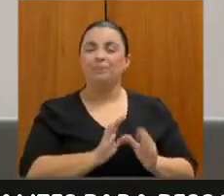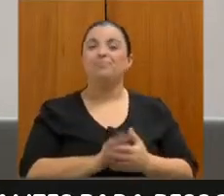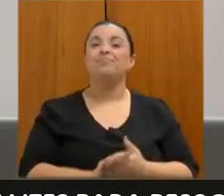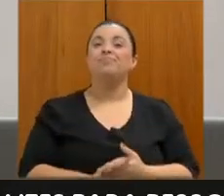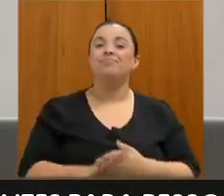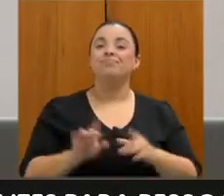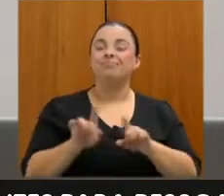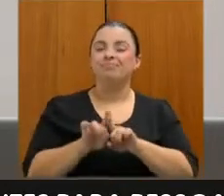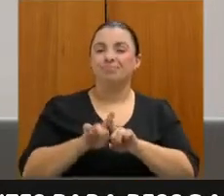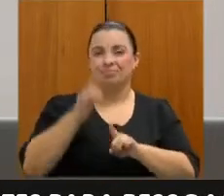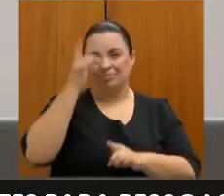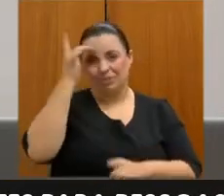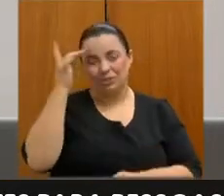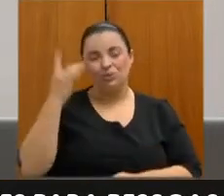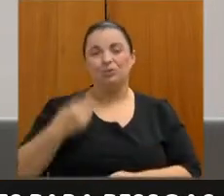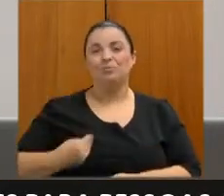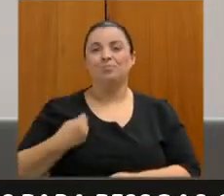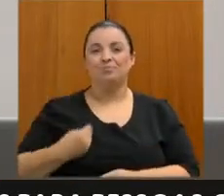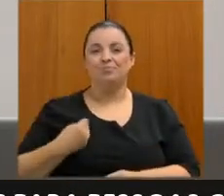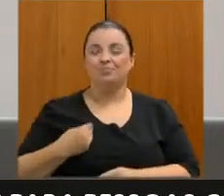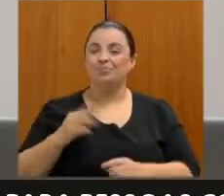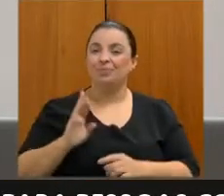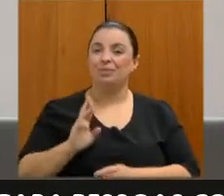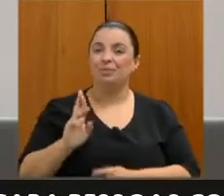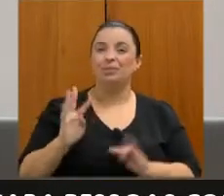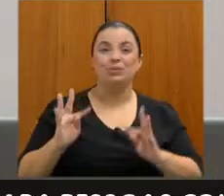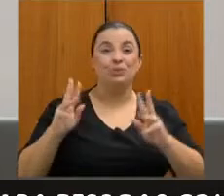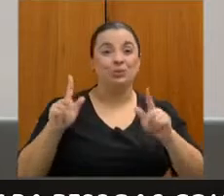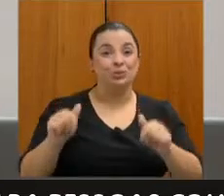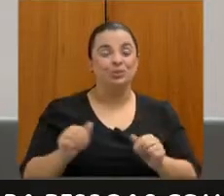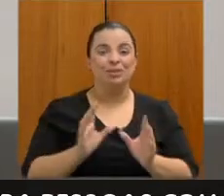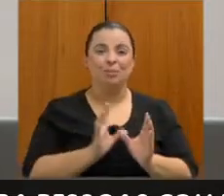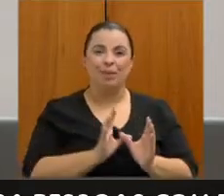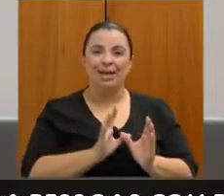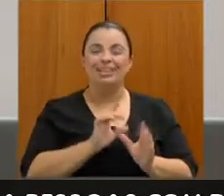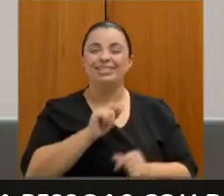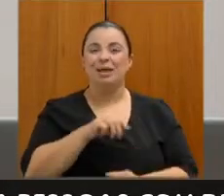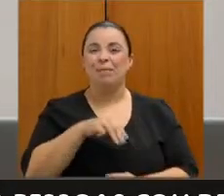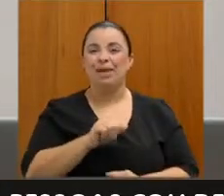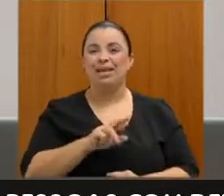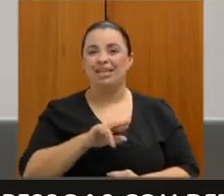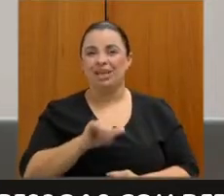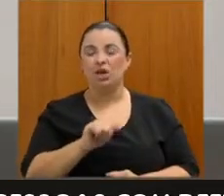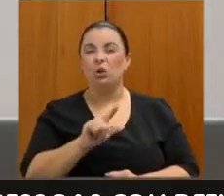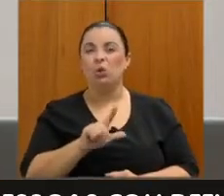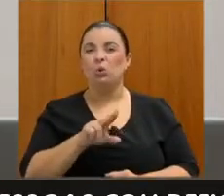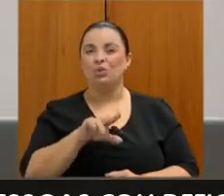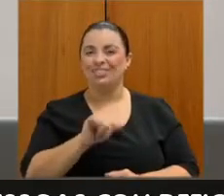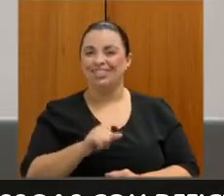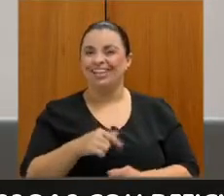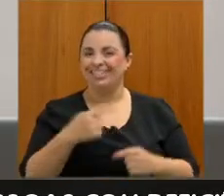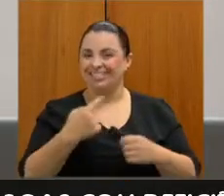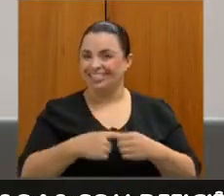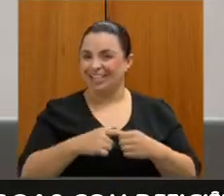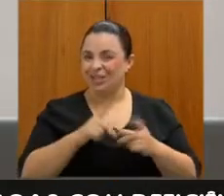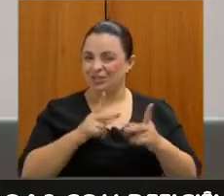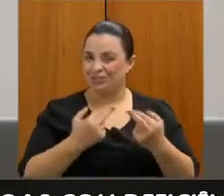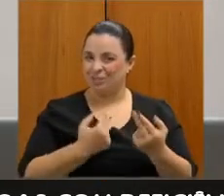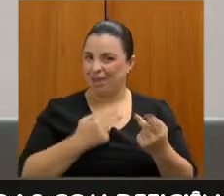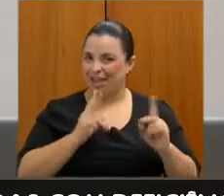representaram todas as APAES, agradeço Minha Conterrânea Maria Lúcia, agradeço também a